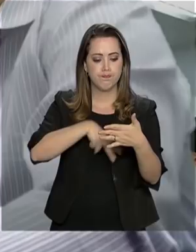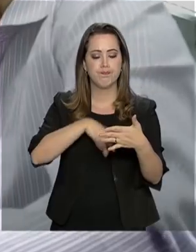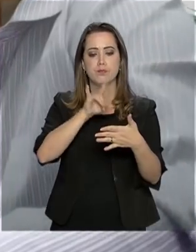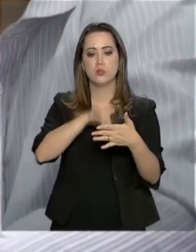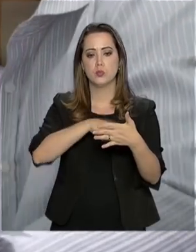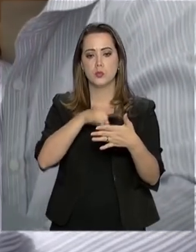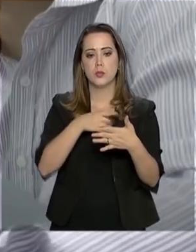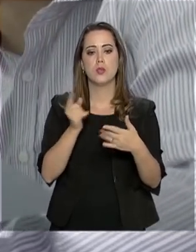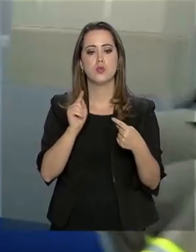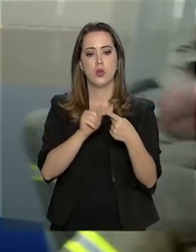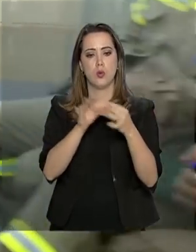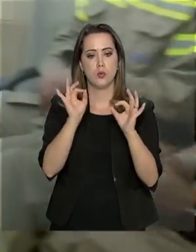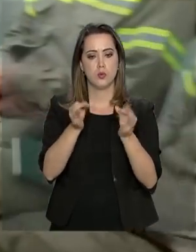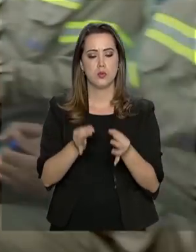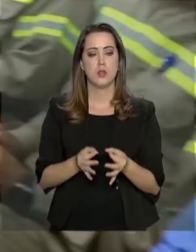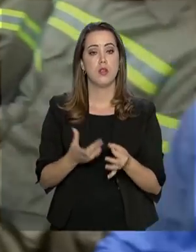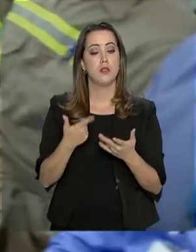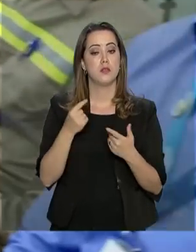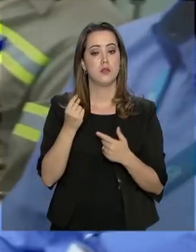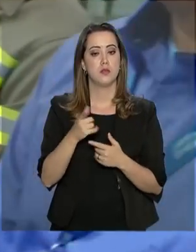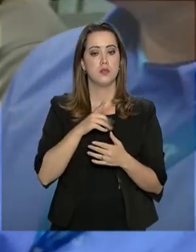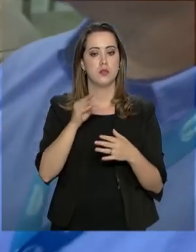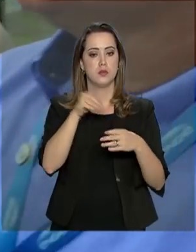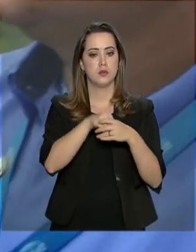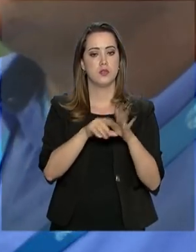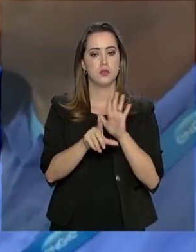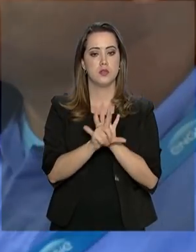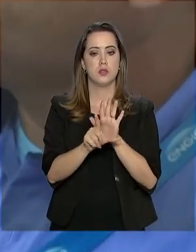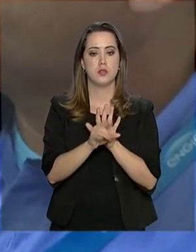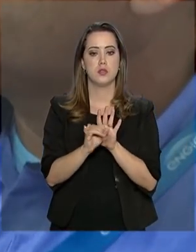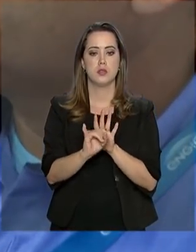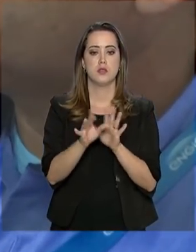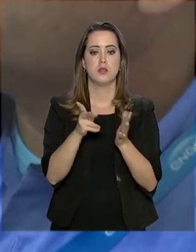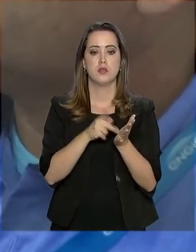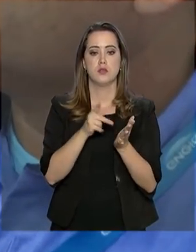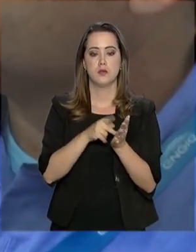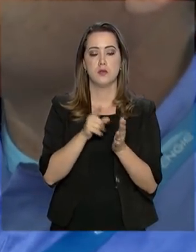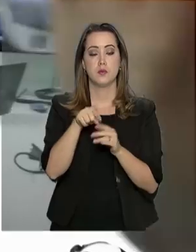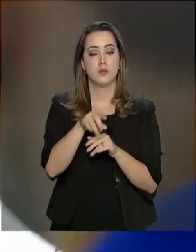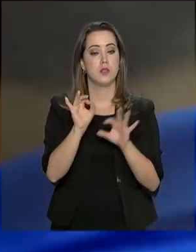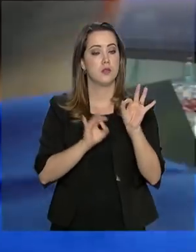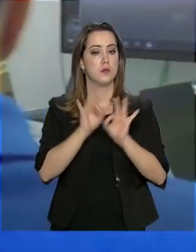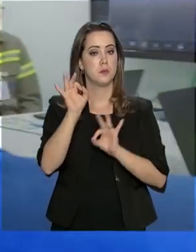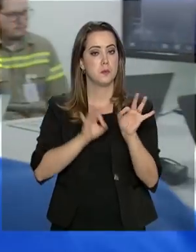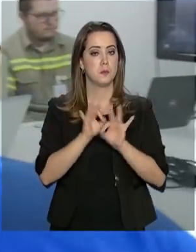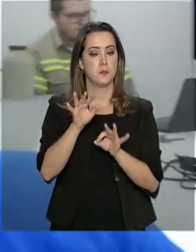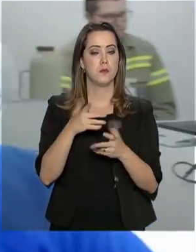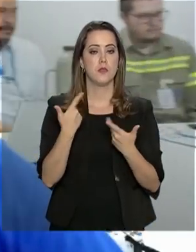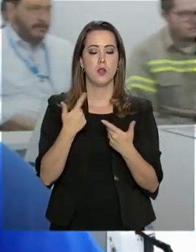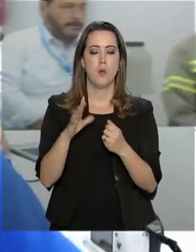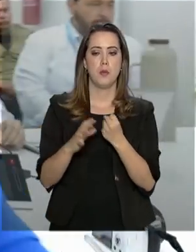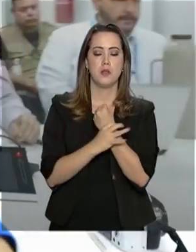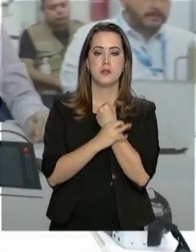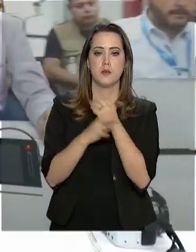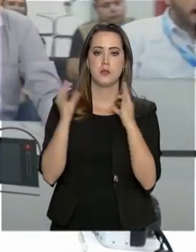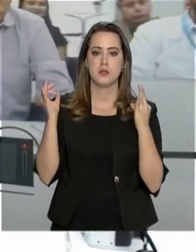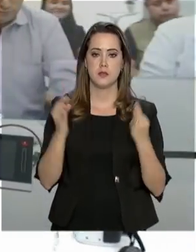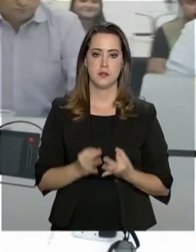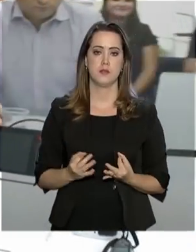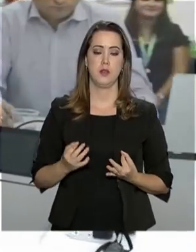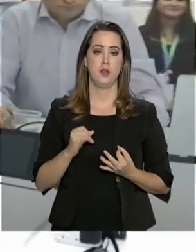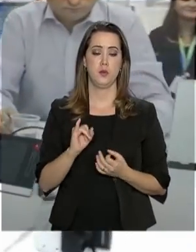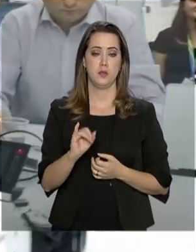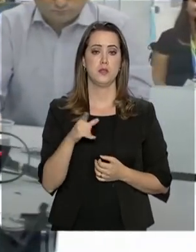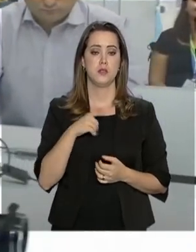documentos condizem com a realidade, estão corretos, estão dentro da lei e se realmente esse plano, se eles têm um plano de segurança e se esse plano de